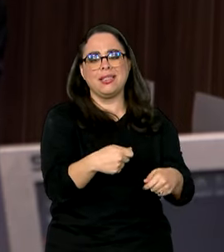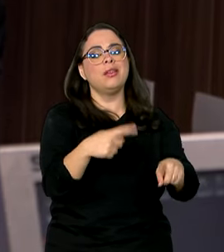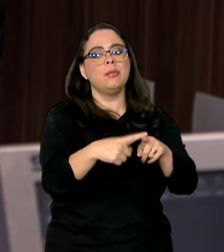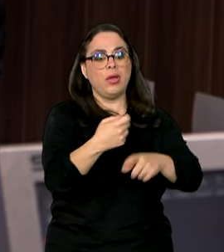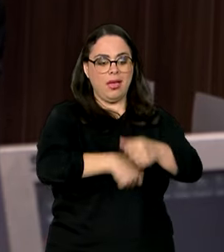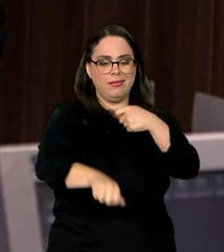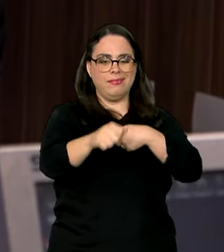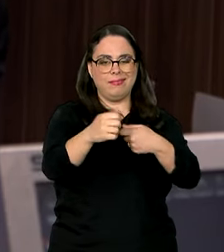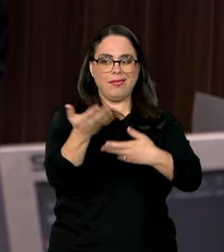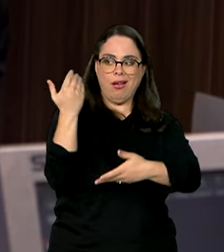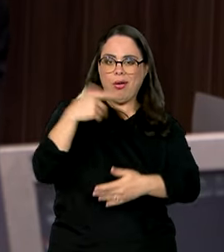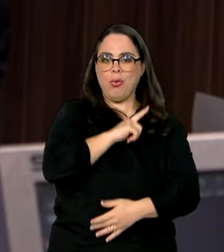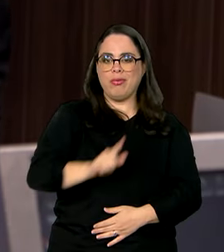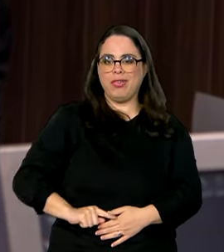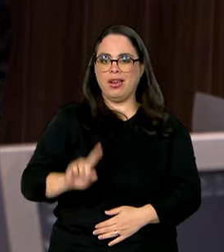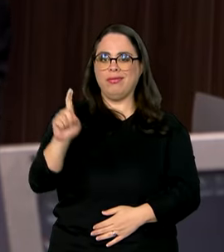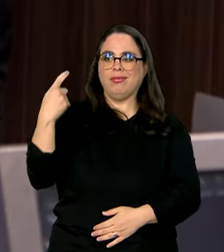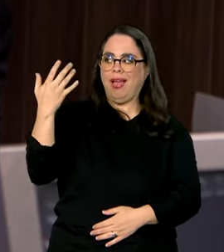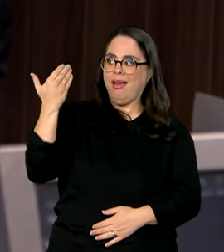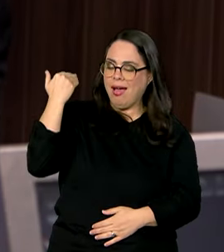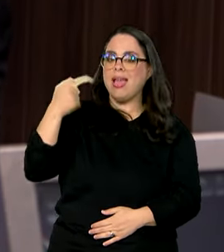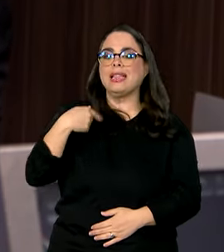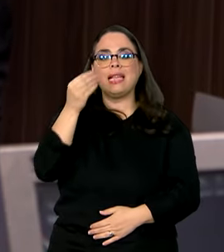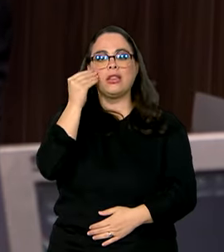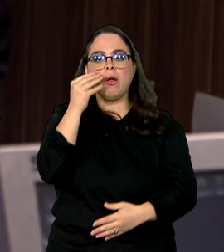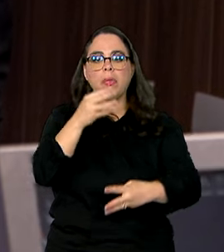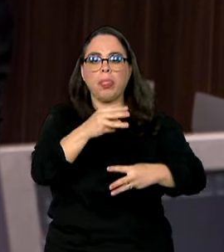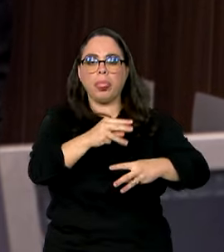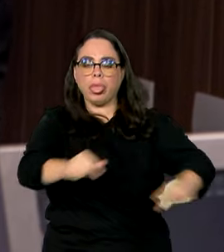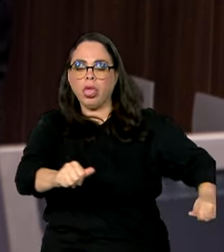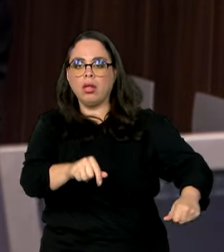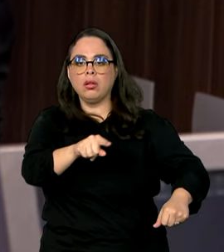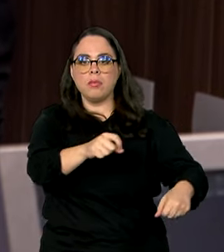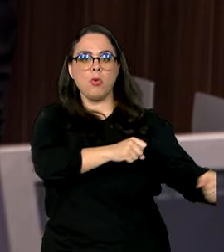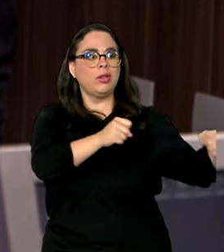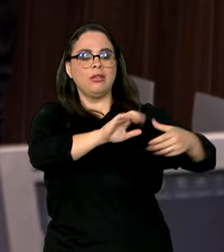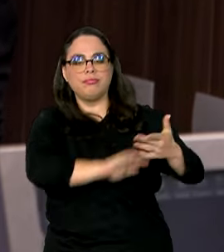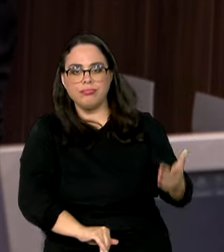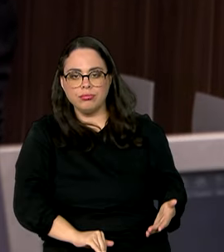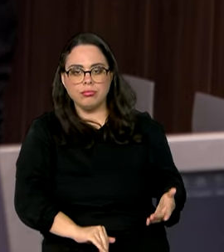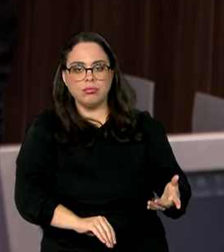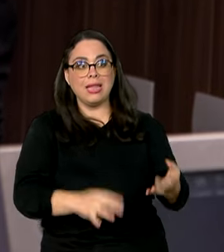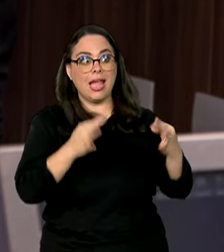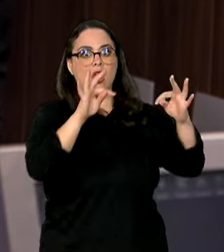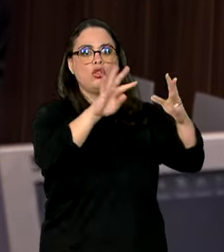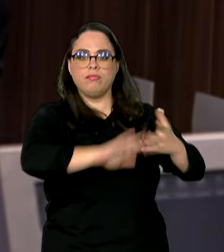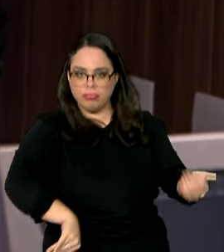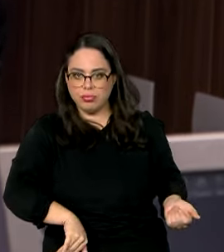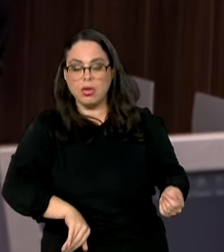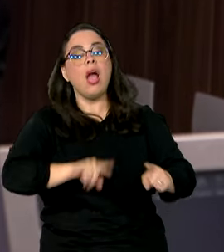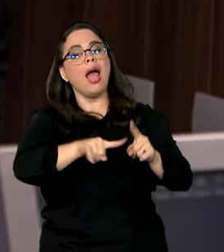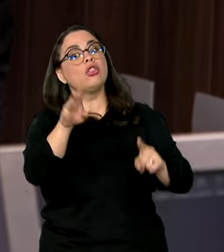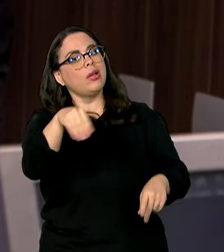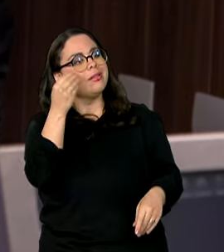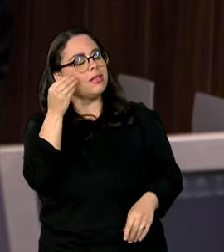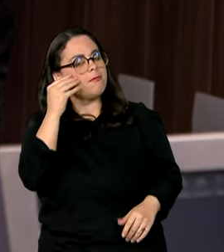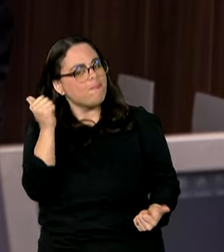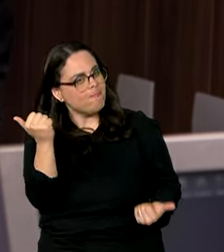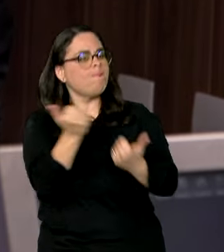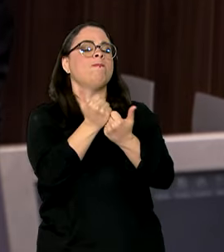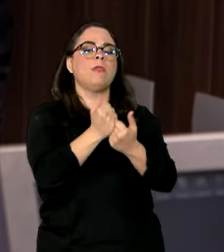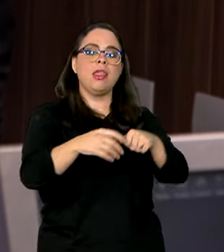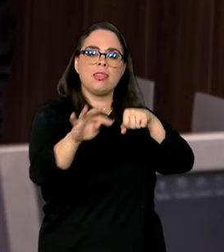desmonte muito grande. Então, a gente está apoiando essas agências com sistemas, com consultoria técnica